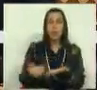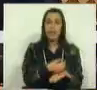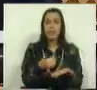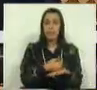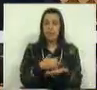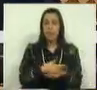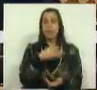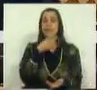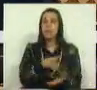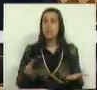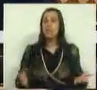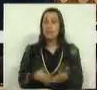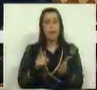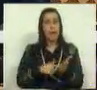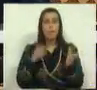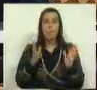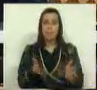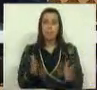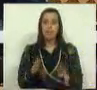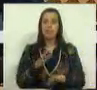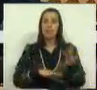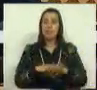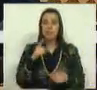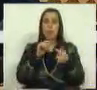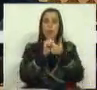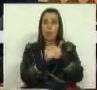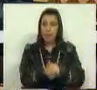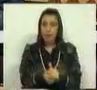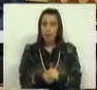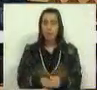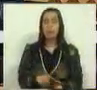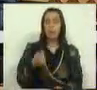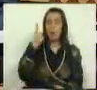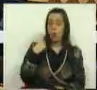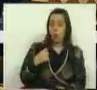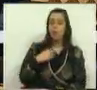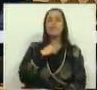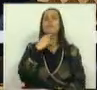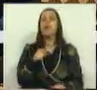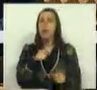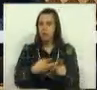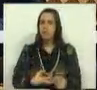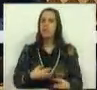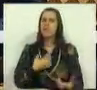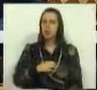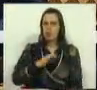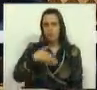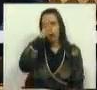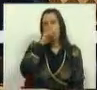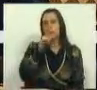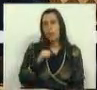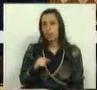receita e a dizer que é necessário fazer alguma correção. Ainda ontem ouvimos vozes neste sentido, Sr. Primeiro-Ministro.